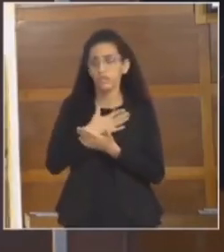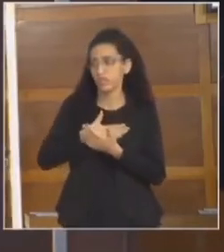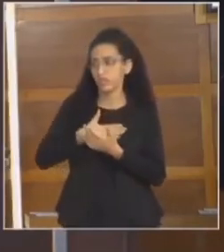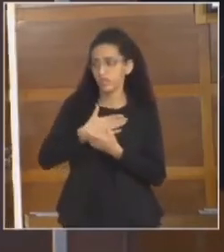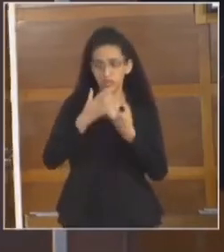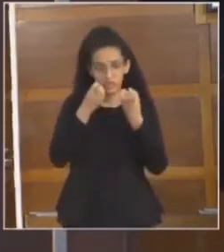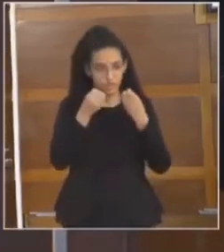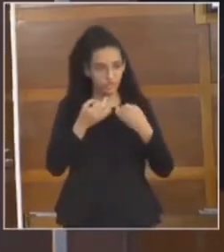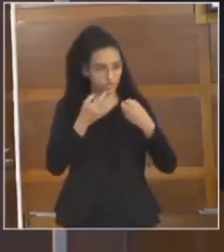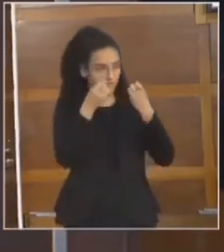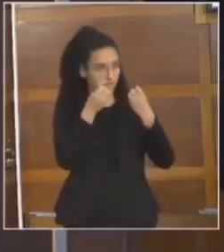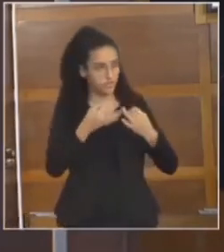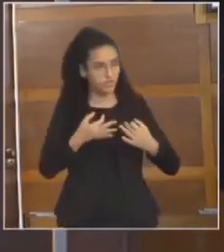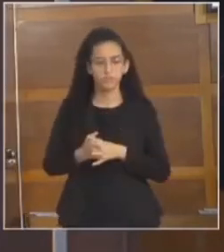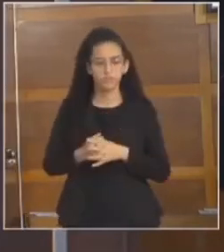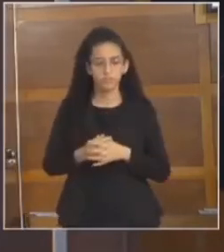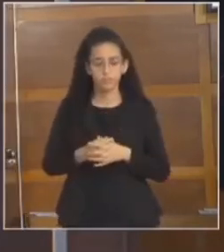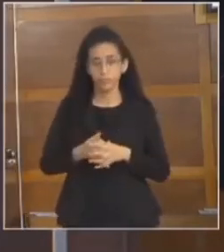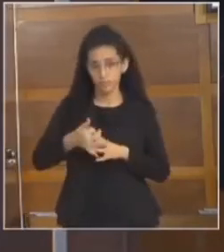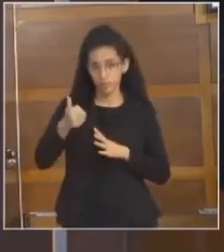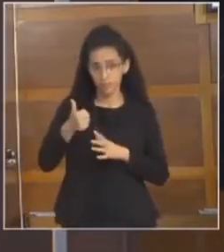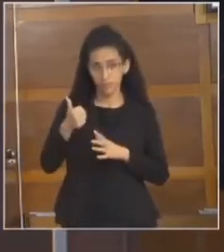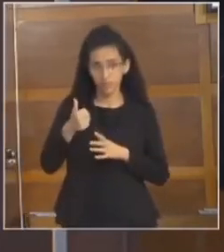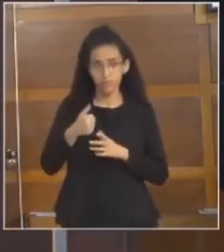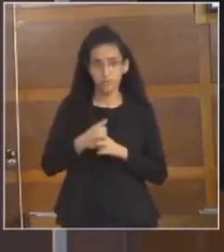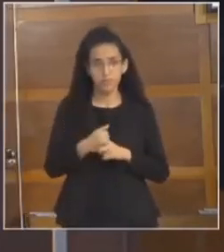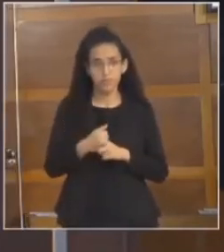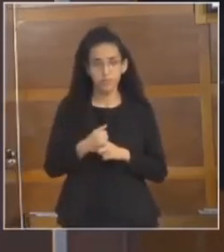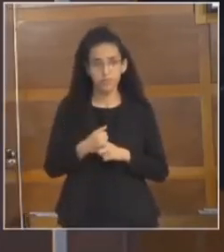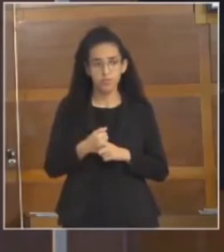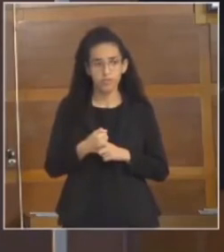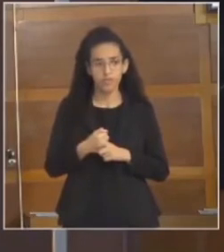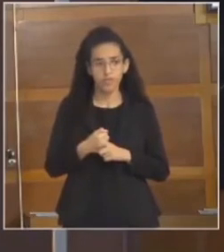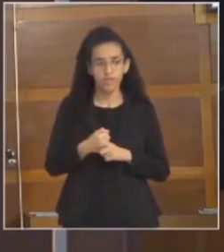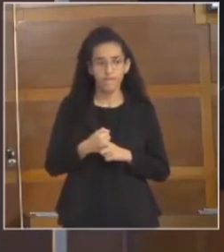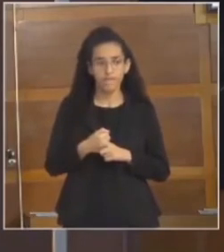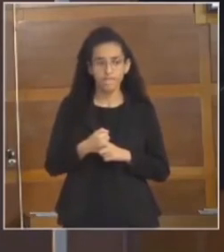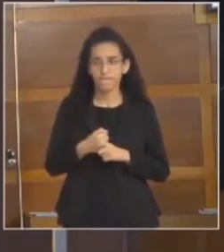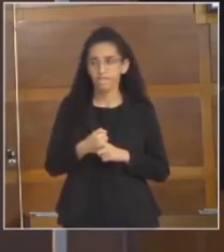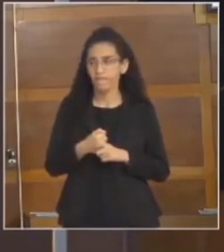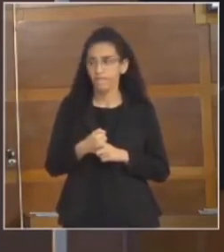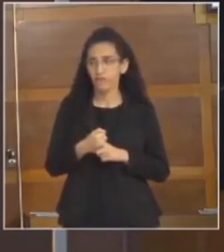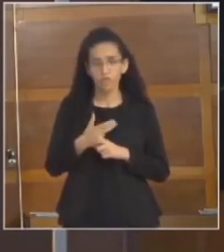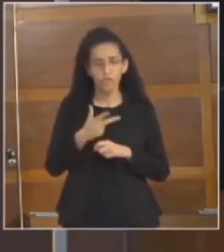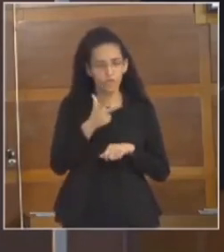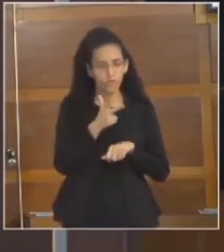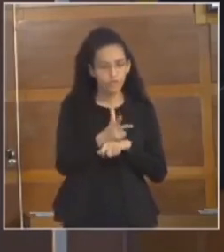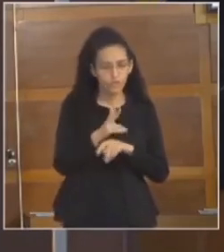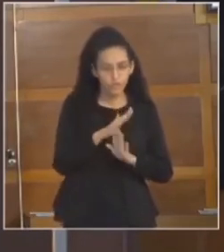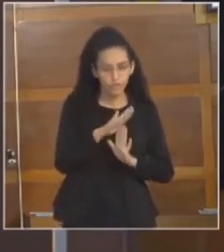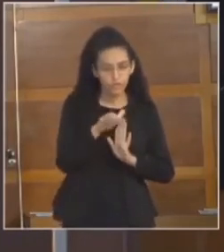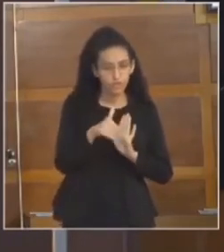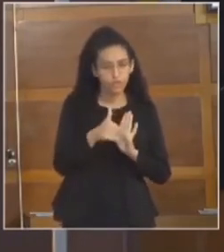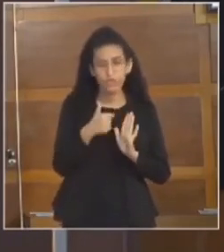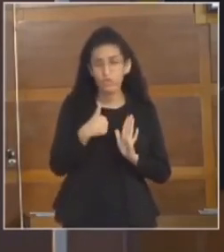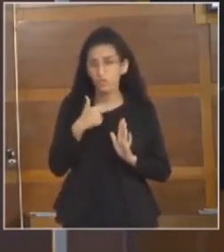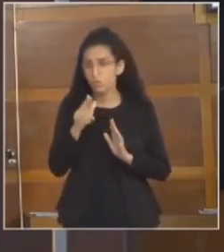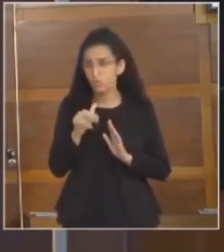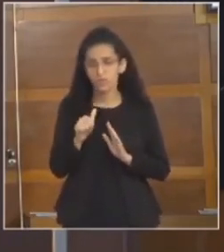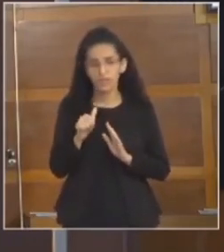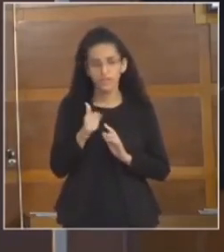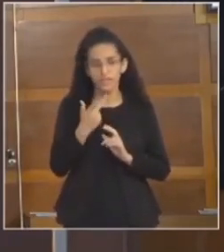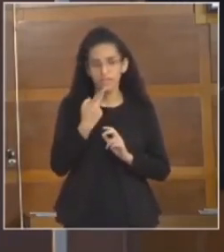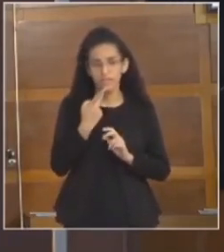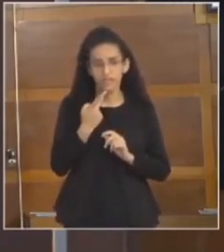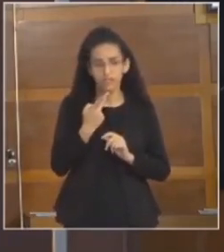aqui esclarecer alguns pontos sobre ele. Primeiro, eu quero deixar claro que durante todo o vídeo, eu, em momento nenhum,